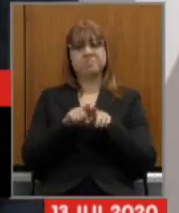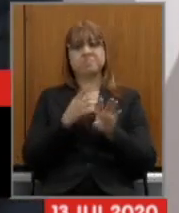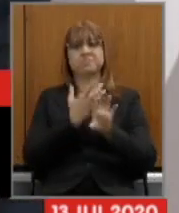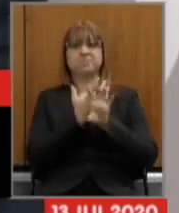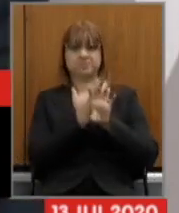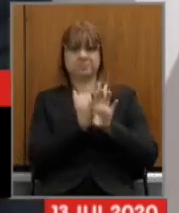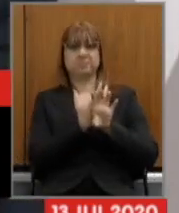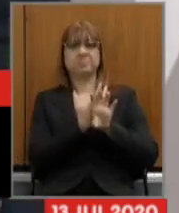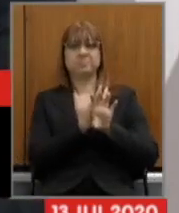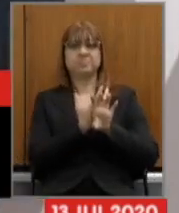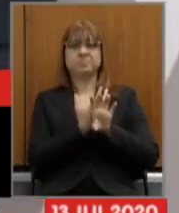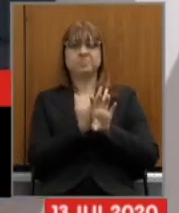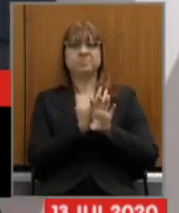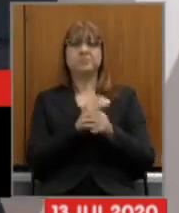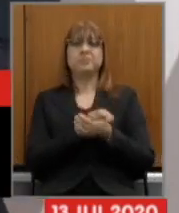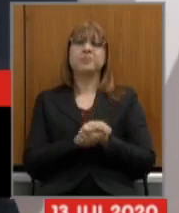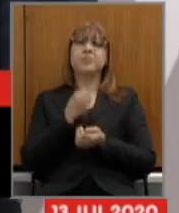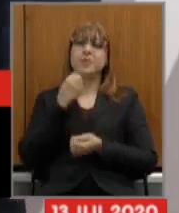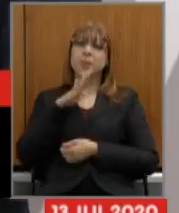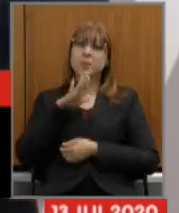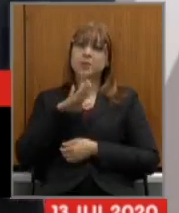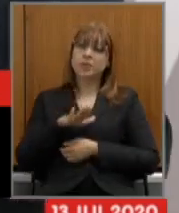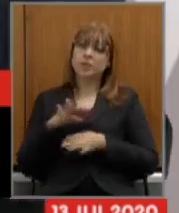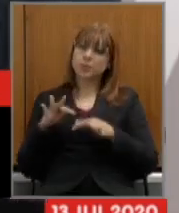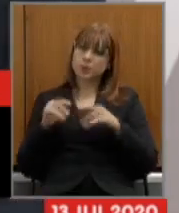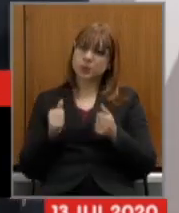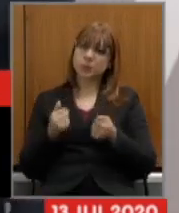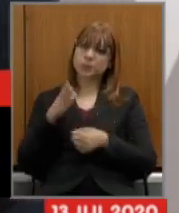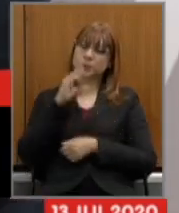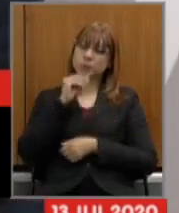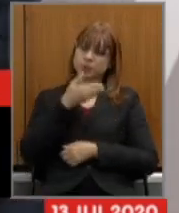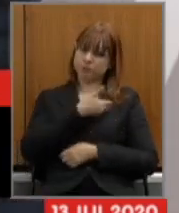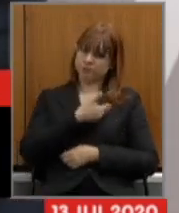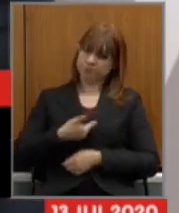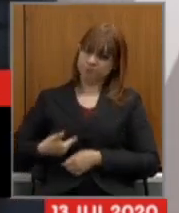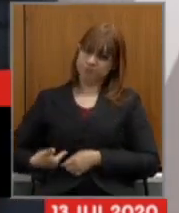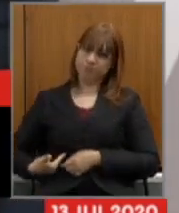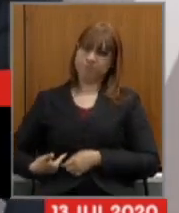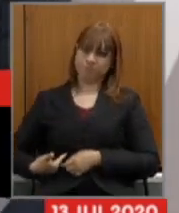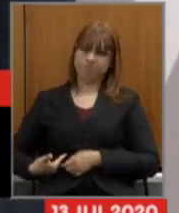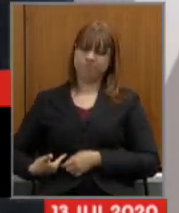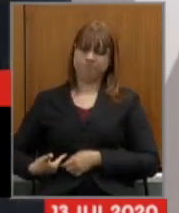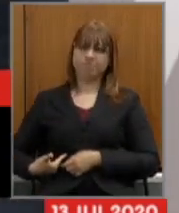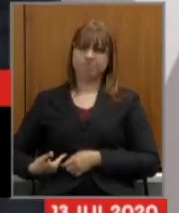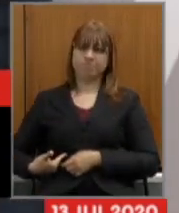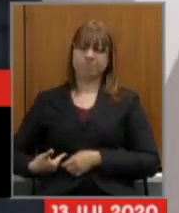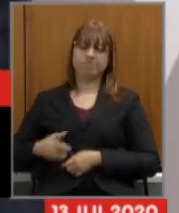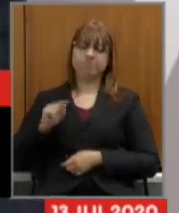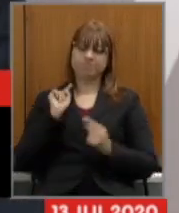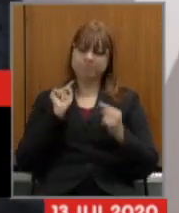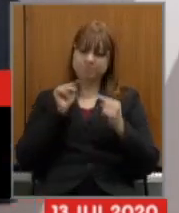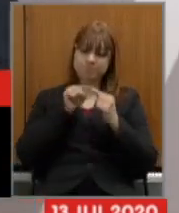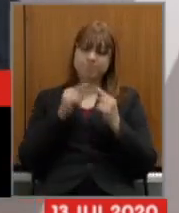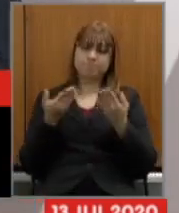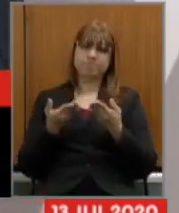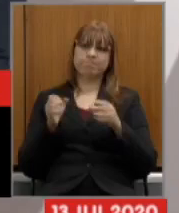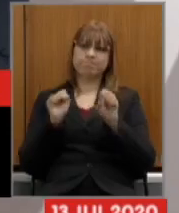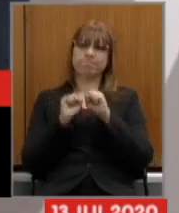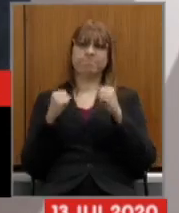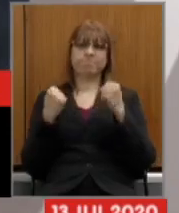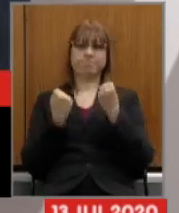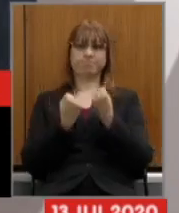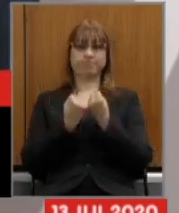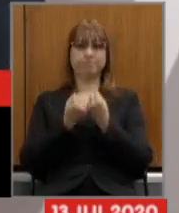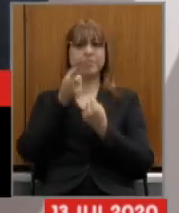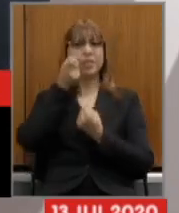boa tarde a todos os servidores a quem essa discussão esse seminário aqui mais